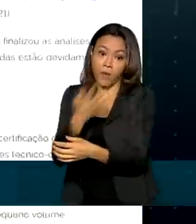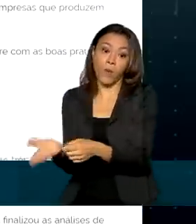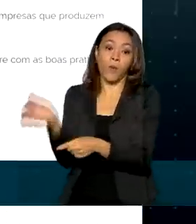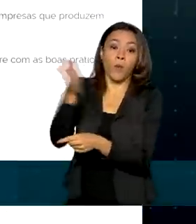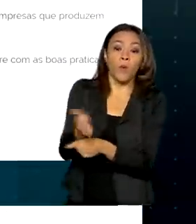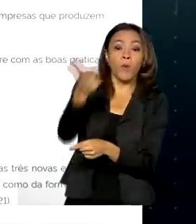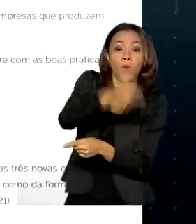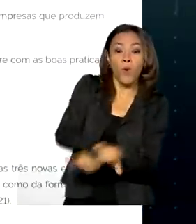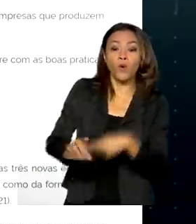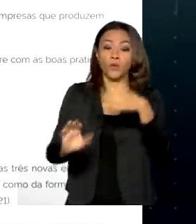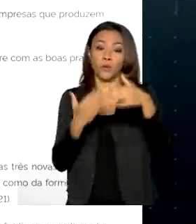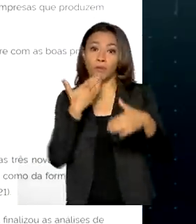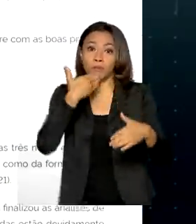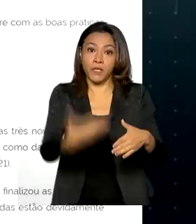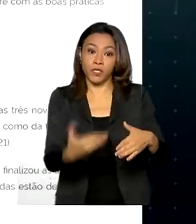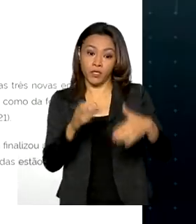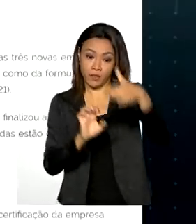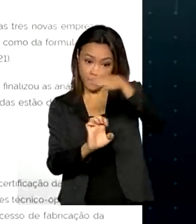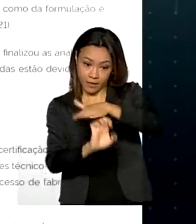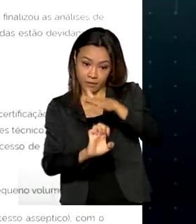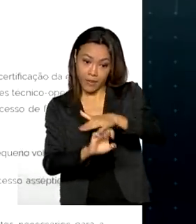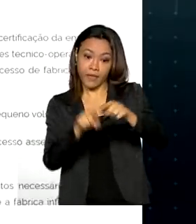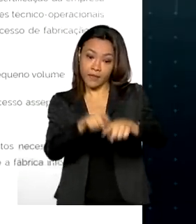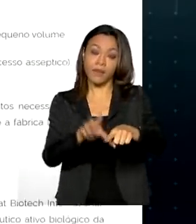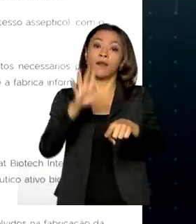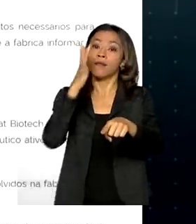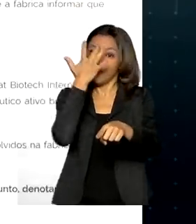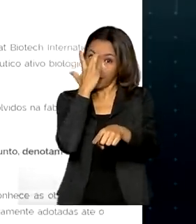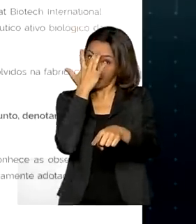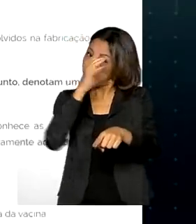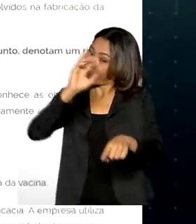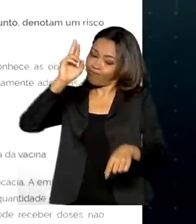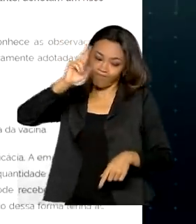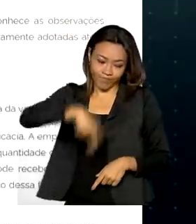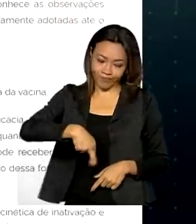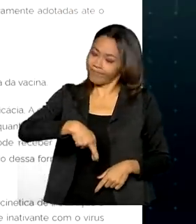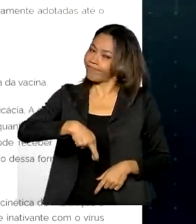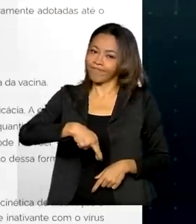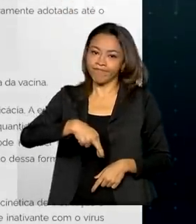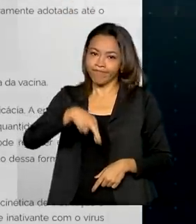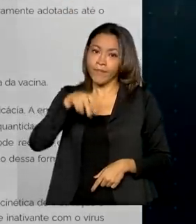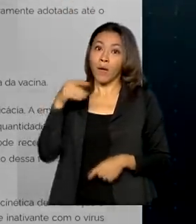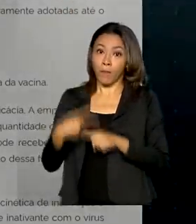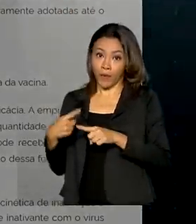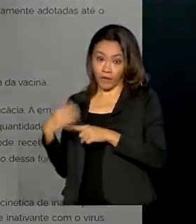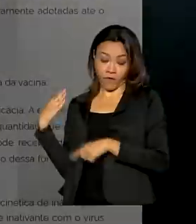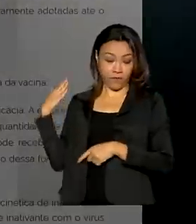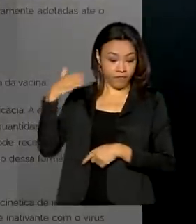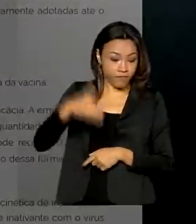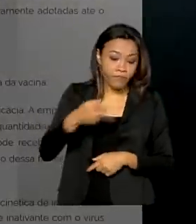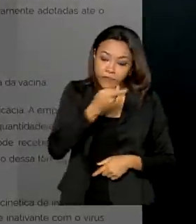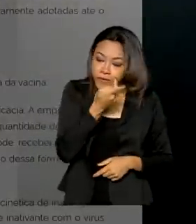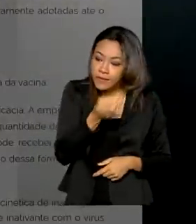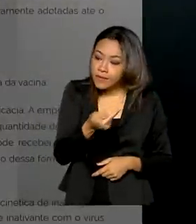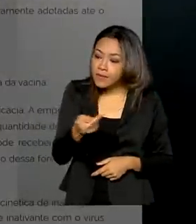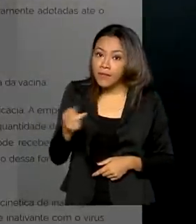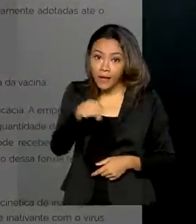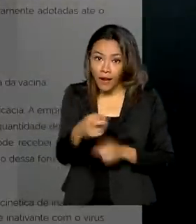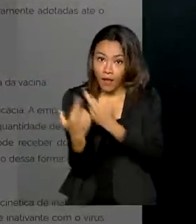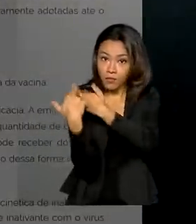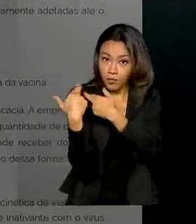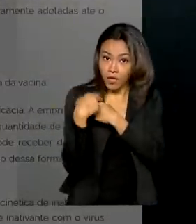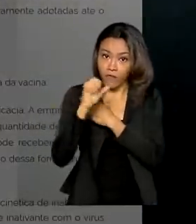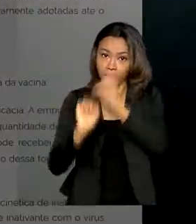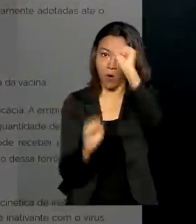Já o pedido da fábrica Barat Biontech, na Índia, foi negado. Na visita às instalações da farmacêutica responsável pela